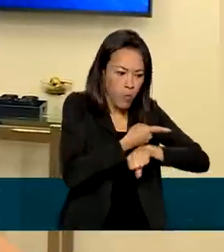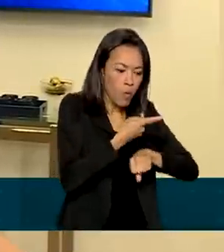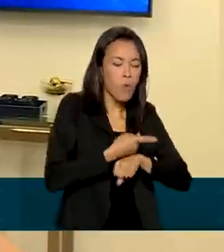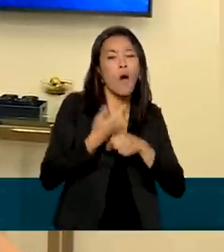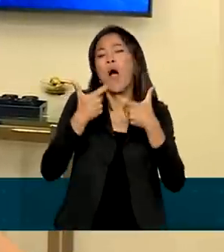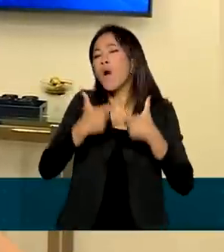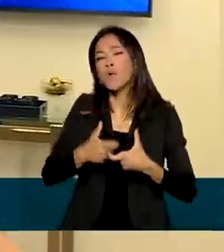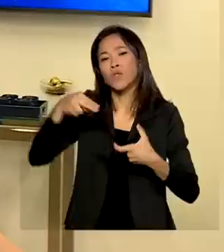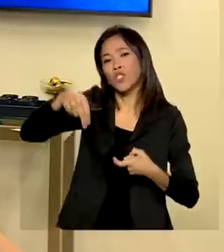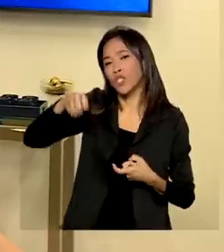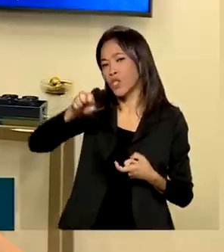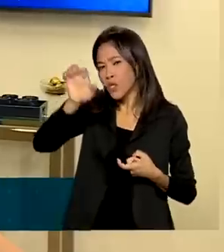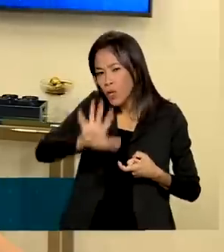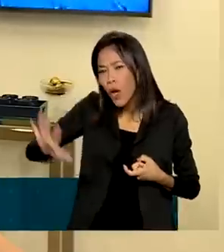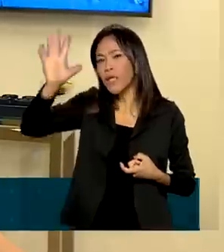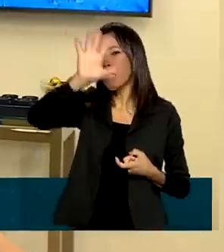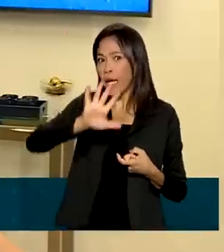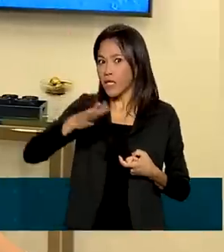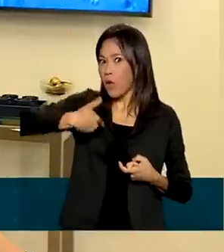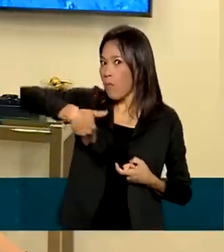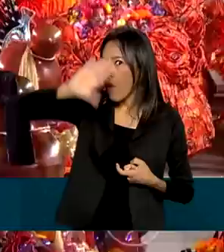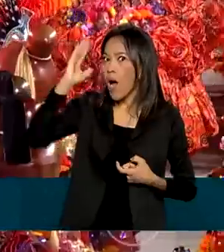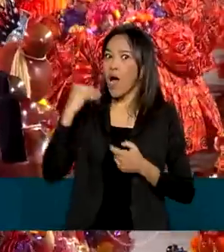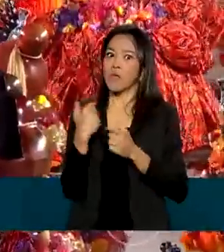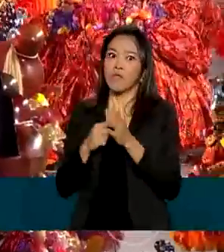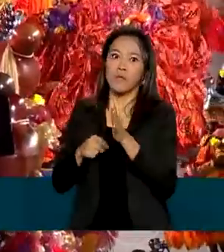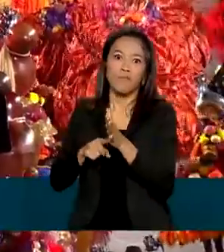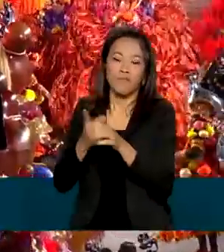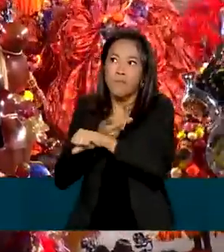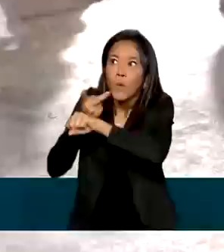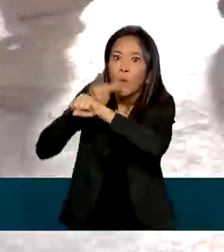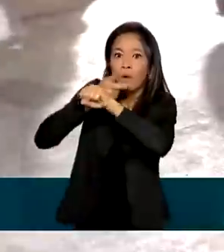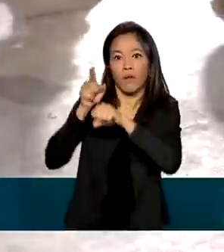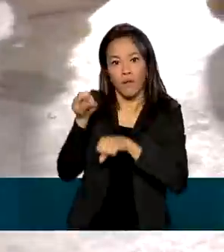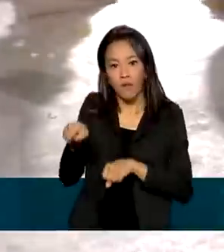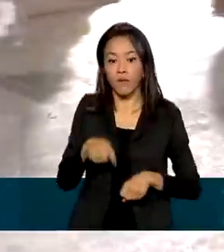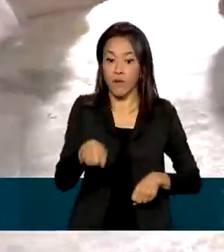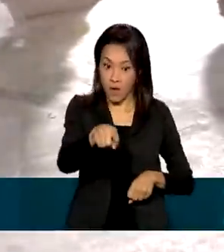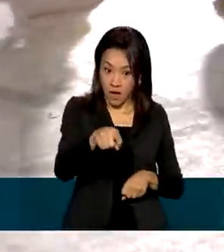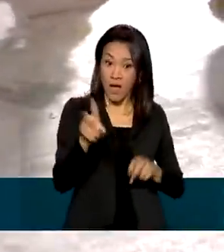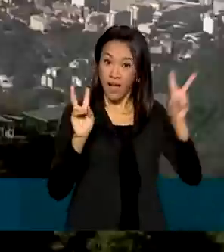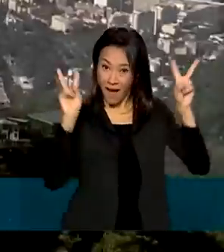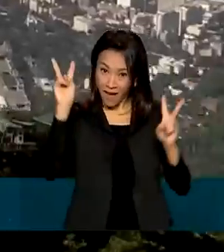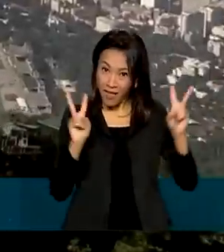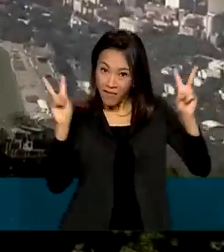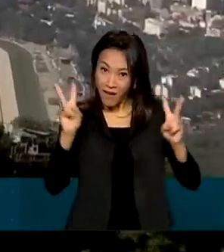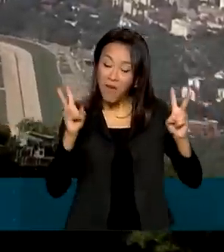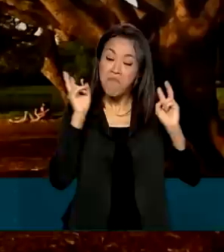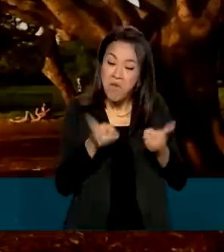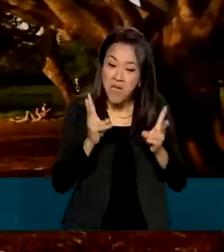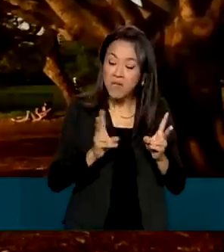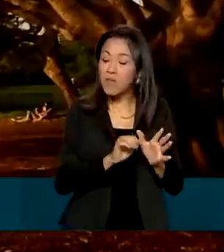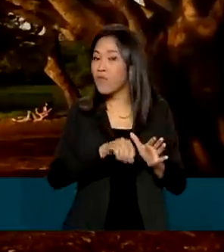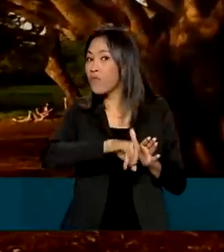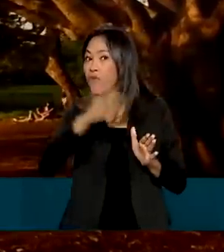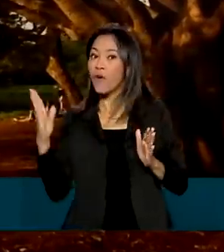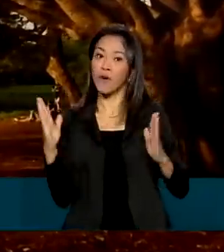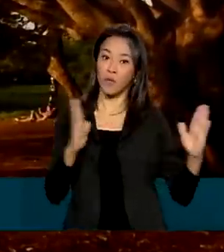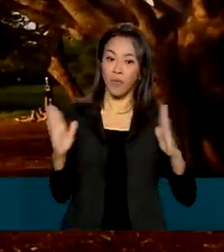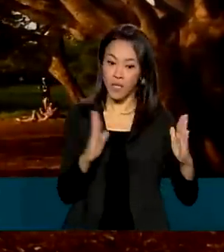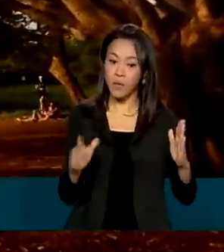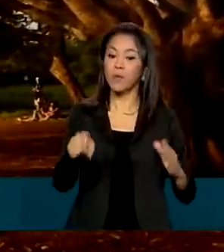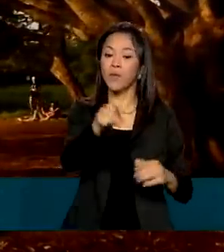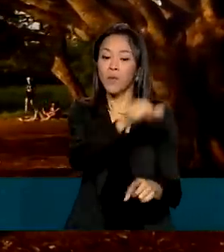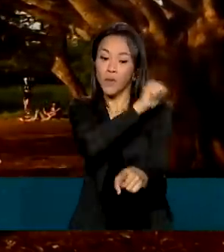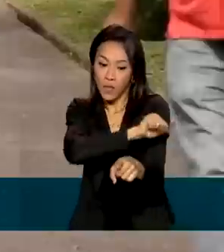Nordeste, que é um dos destinos mais procurados. Com o Carnaval, mesmo fora de época, Rio de Janeiro e São Paulo também